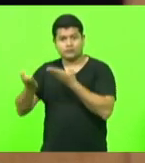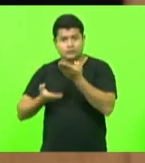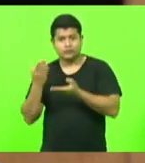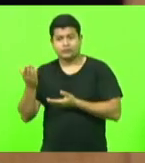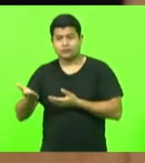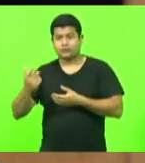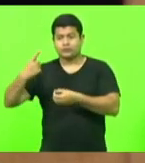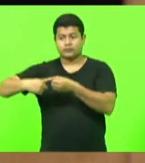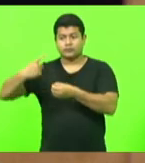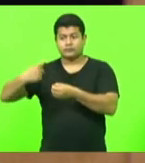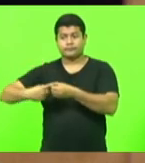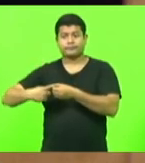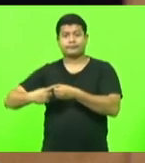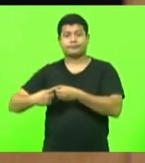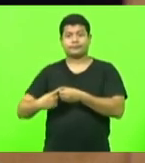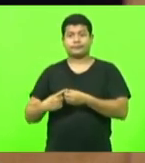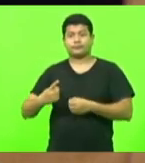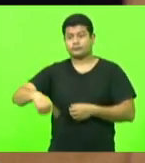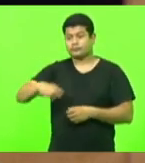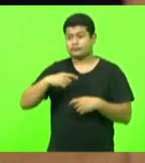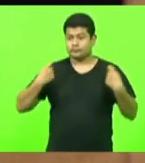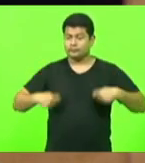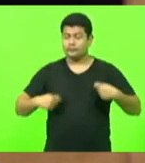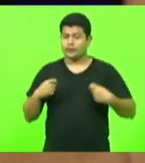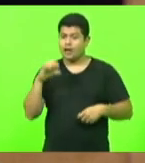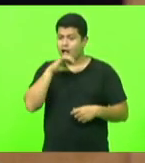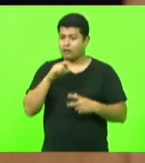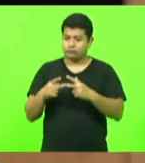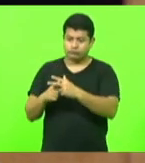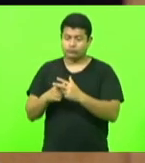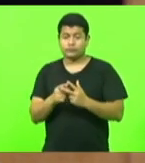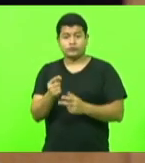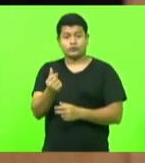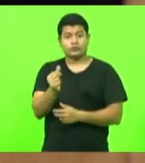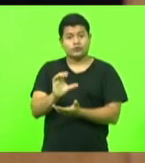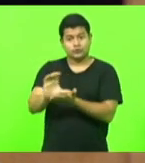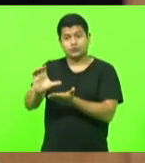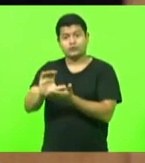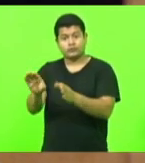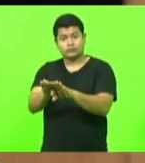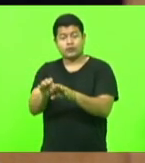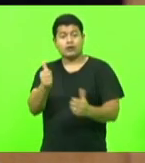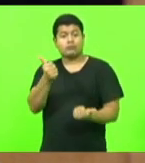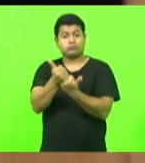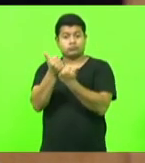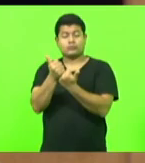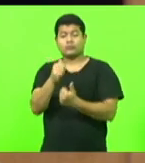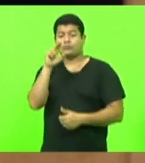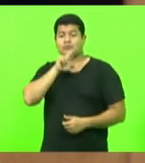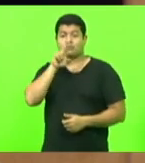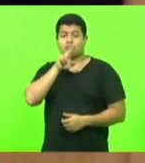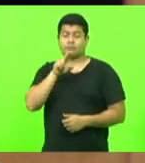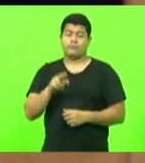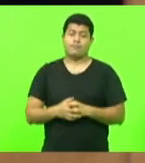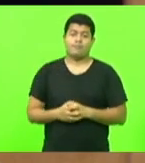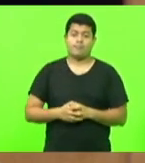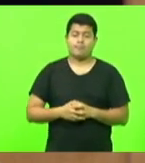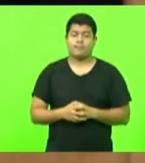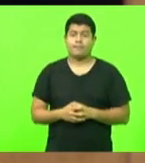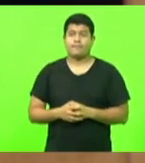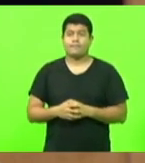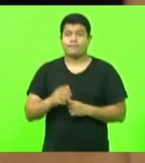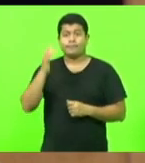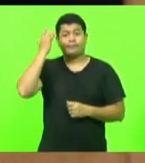que nós precisamos de recuperação, recursos, apoio urgente. Acho que algumas